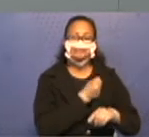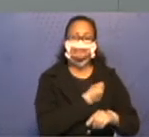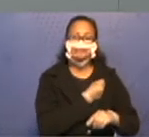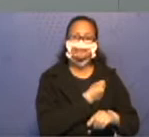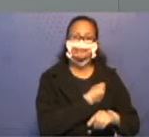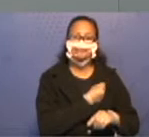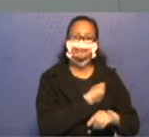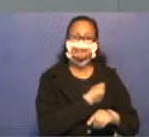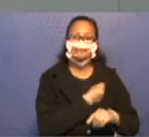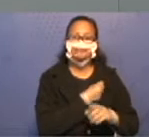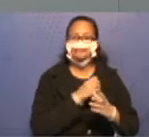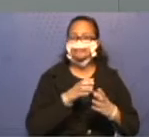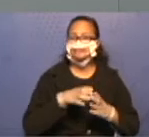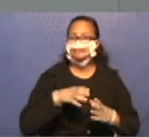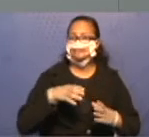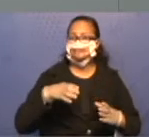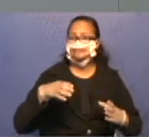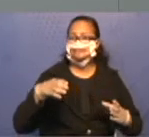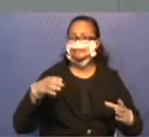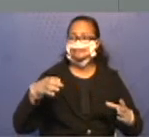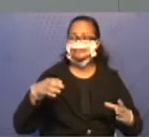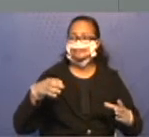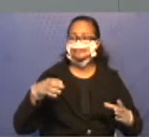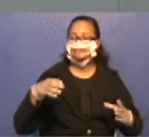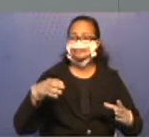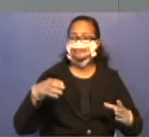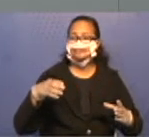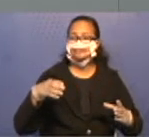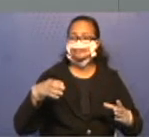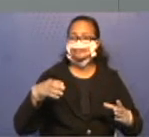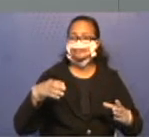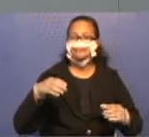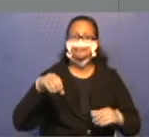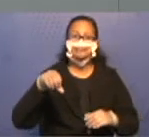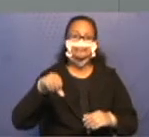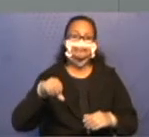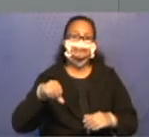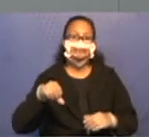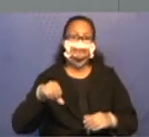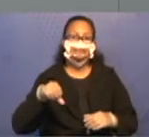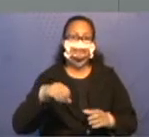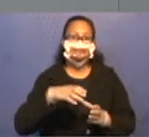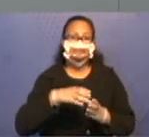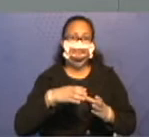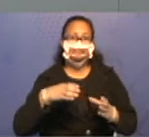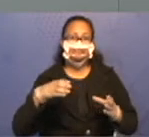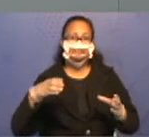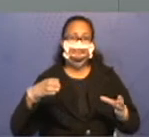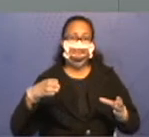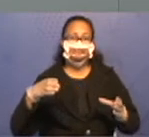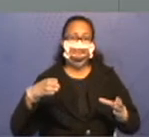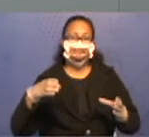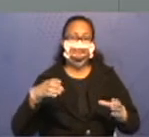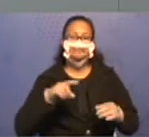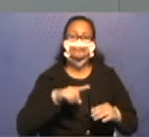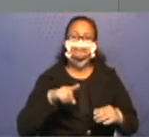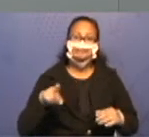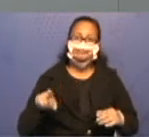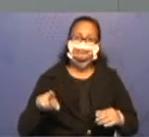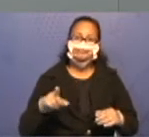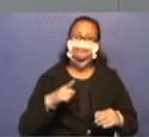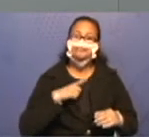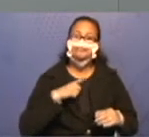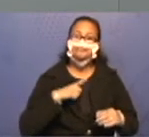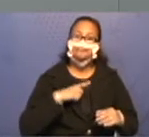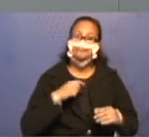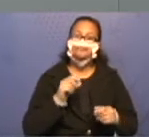vai aumentando. O algarismo aqui 9 vai aumentando. Agora vocês deverão fazer